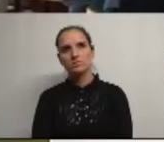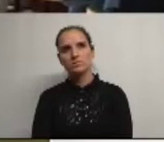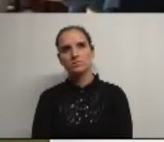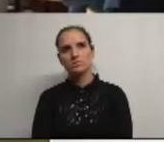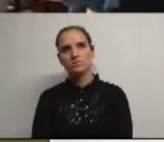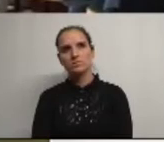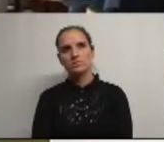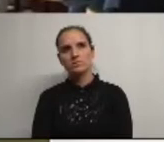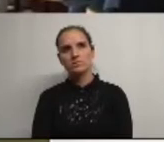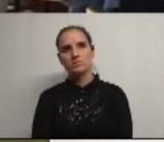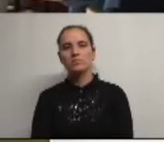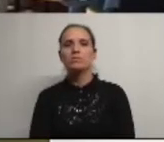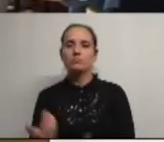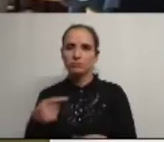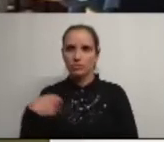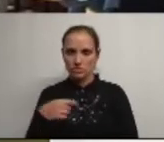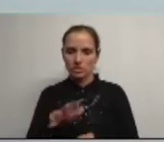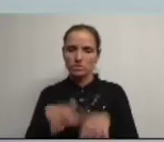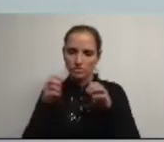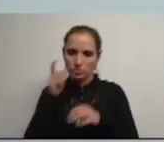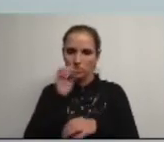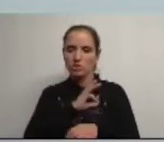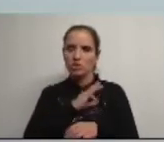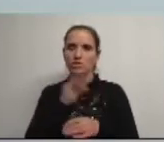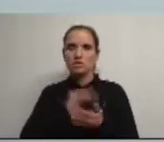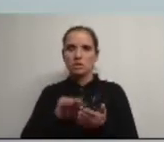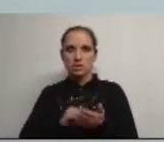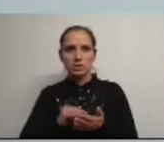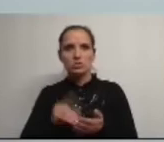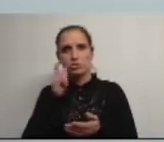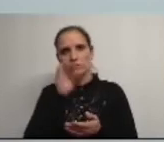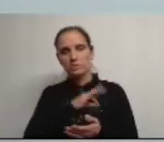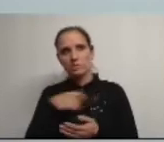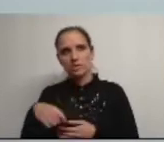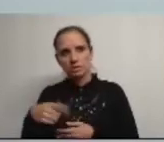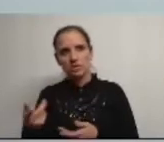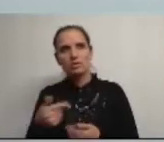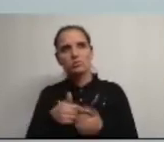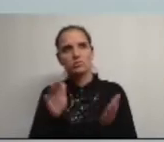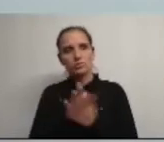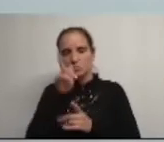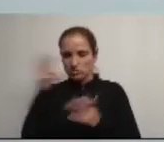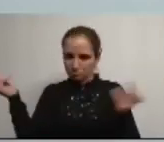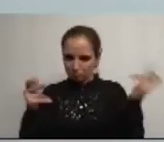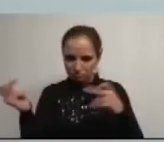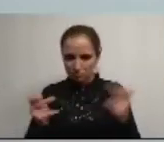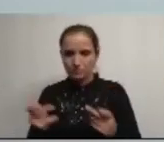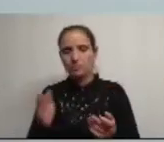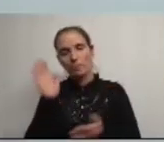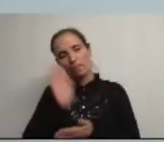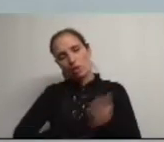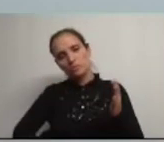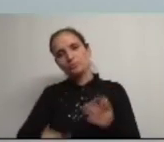senhor presidente da assembleia senhoras secretárias da mesa senhor presidente da câmara membros do executivo caros